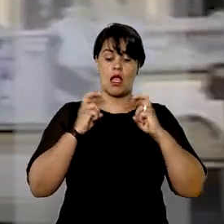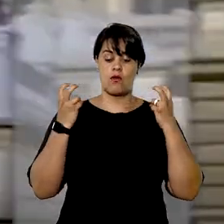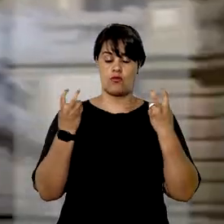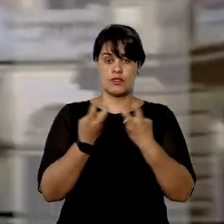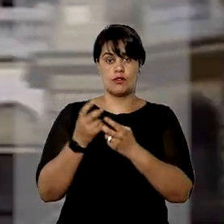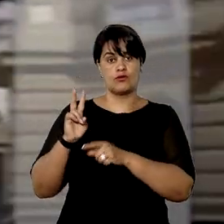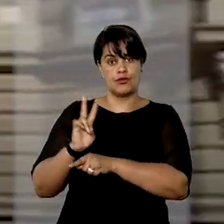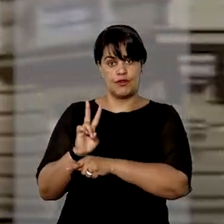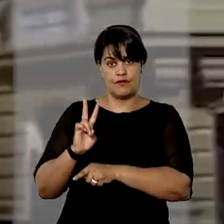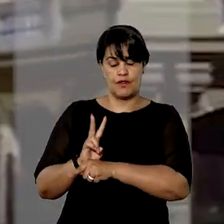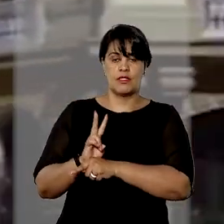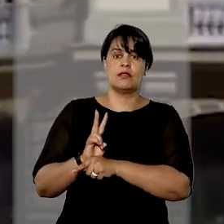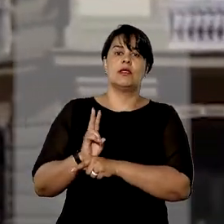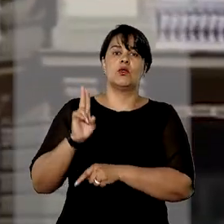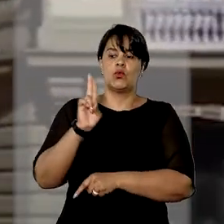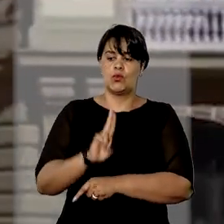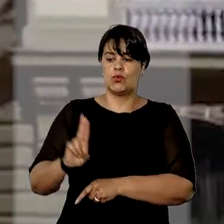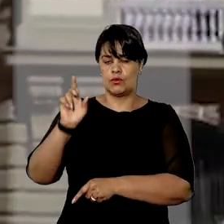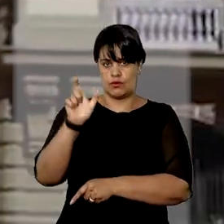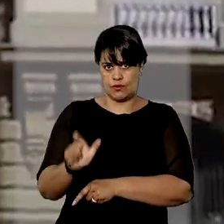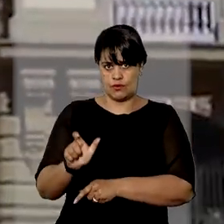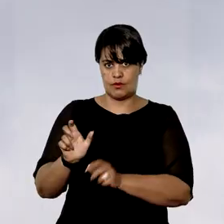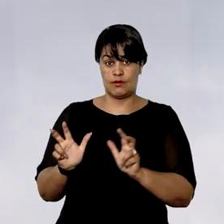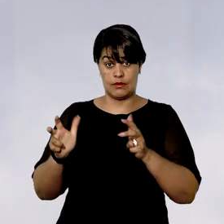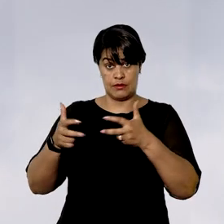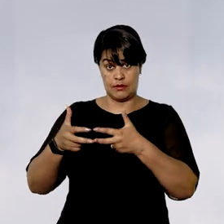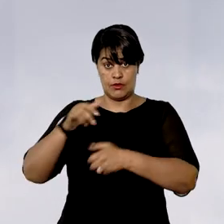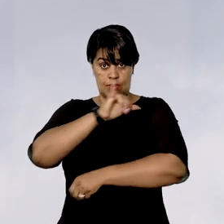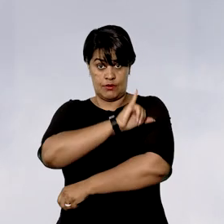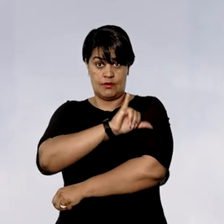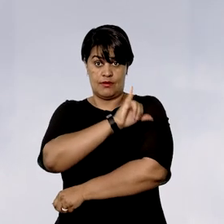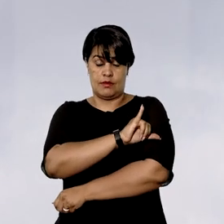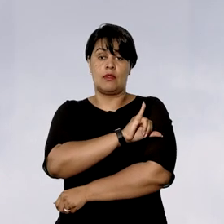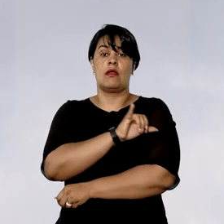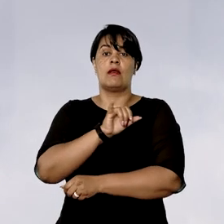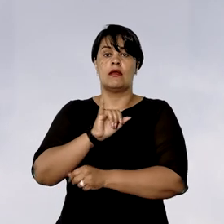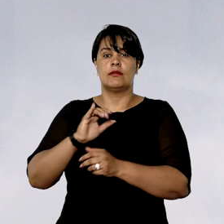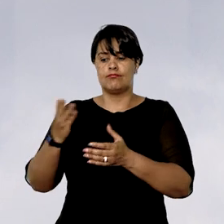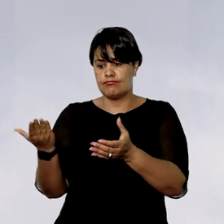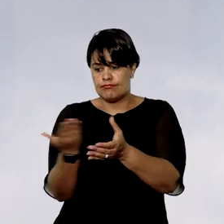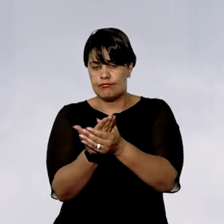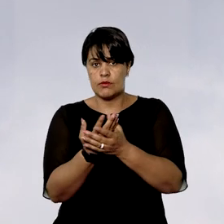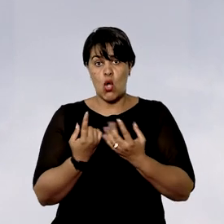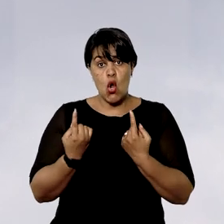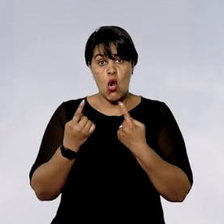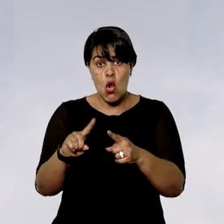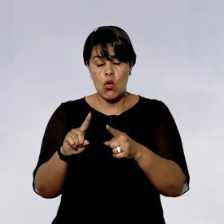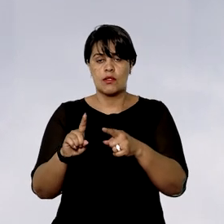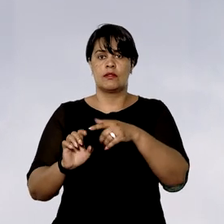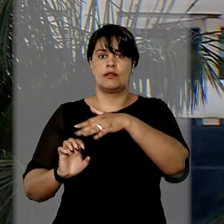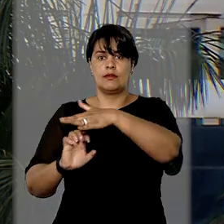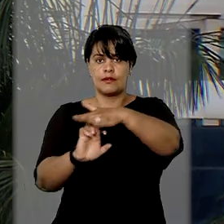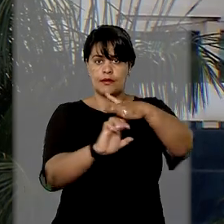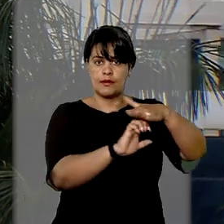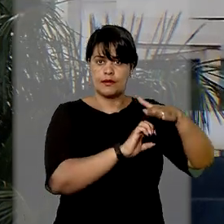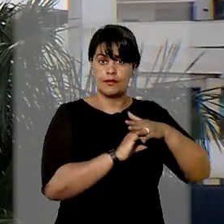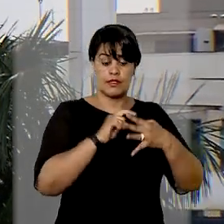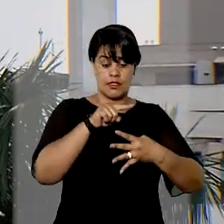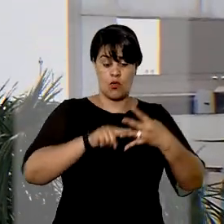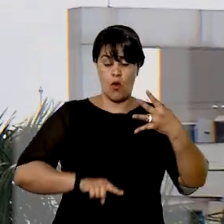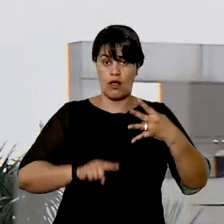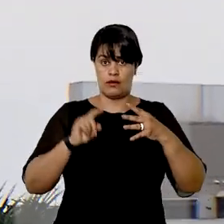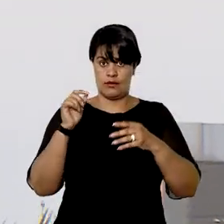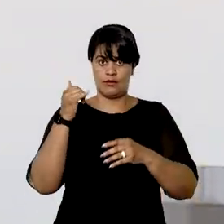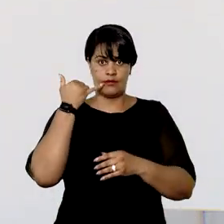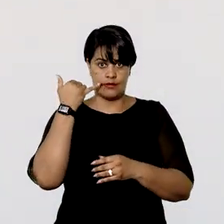Consumidor da Assembleia Legislativa do Rio de Janeiro ajuizou a ação contra quatro empresas de telefonia móvel, alegando que